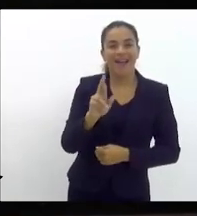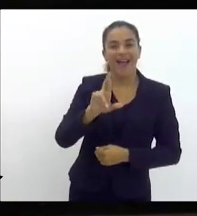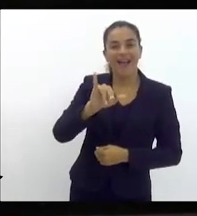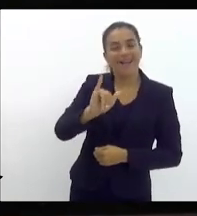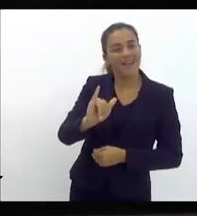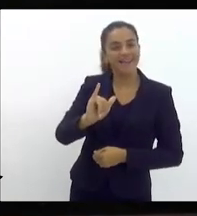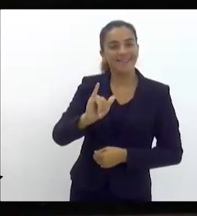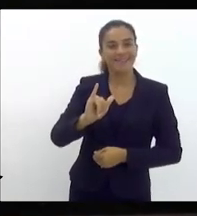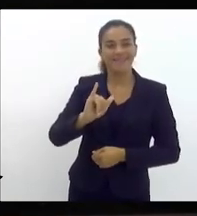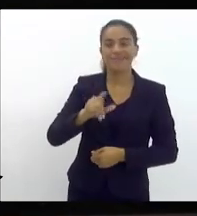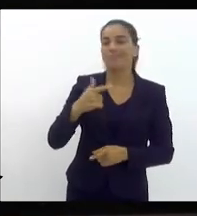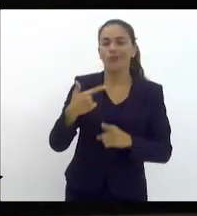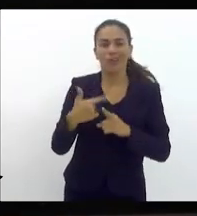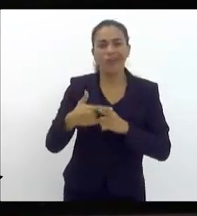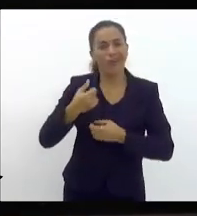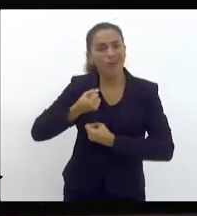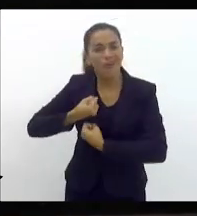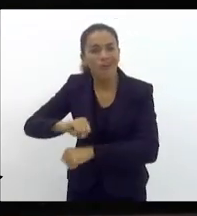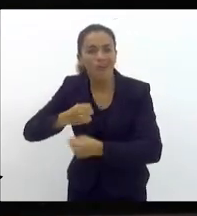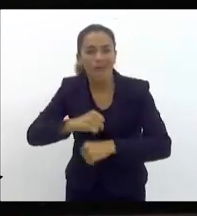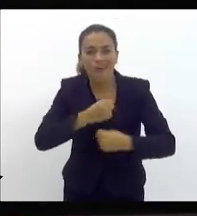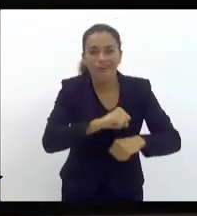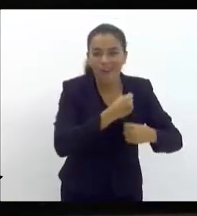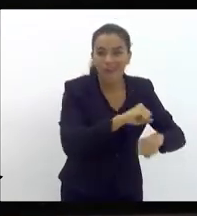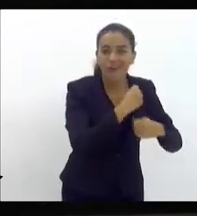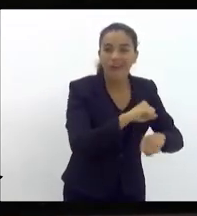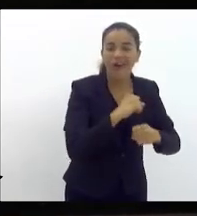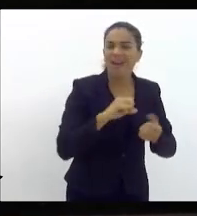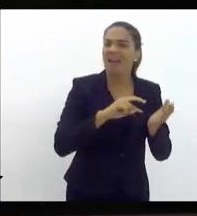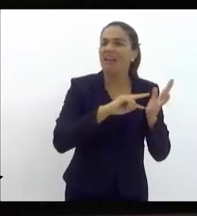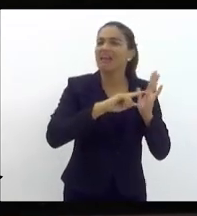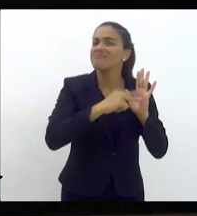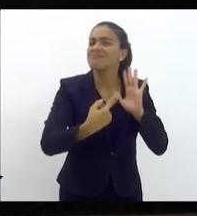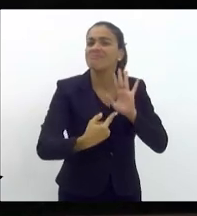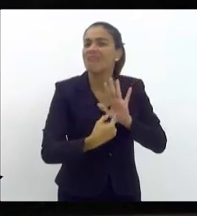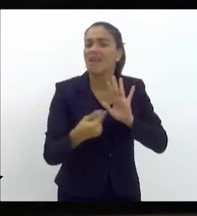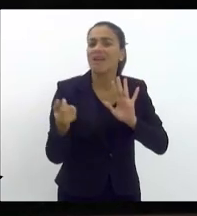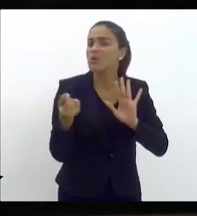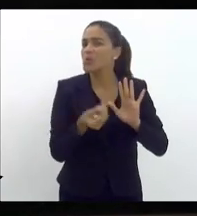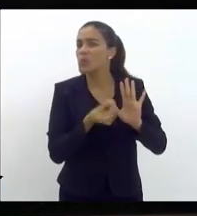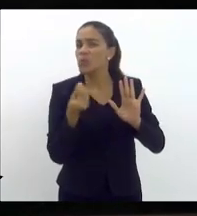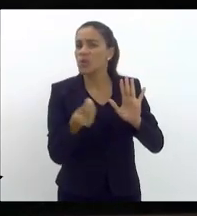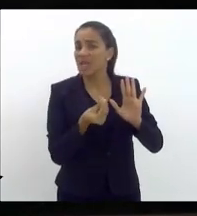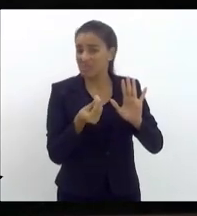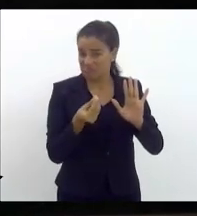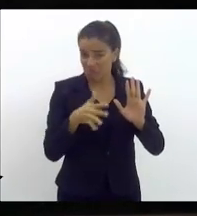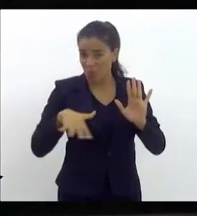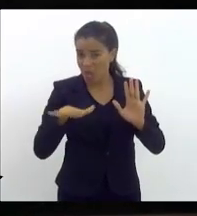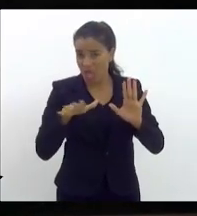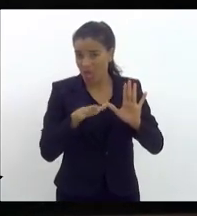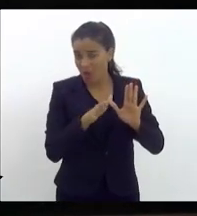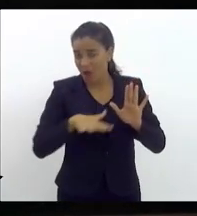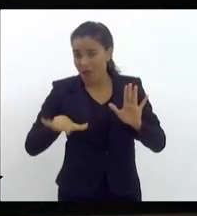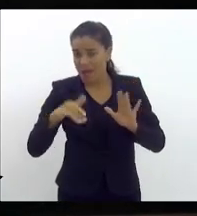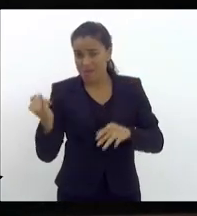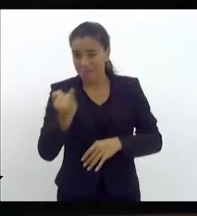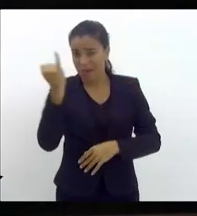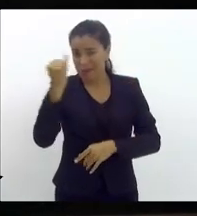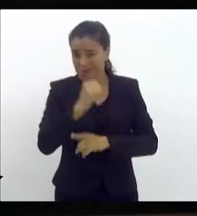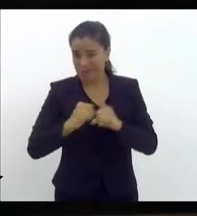gari? Porque o gari representa o quê? Ele não representa um segmento importante na sociedade? então ninguém